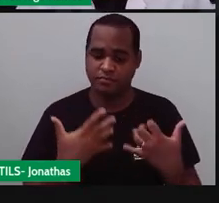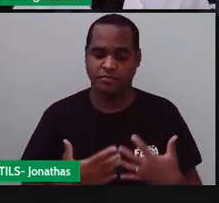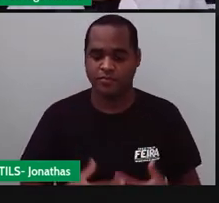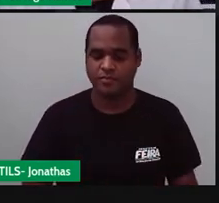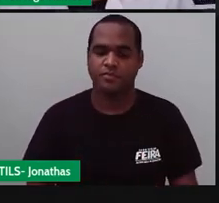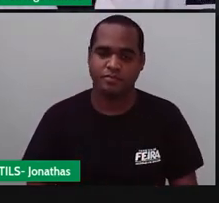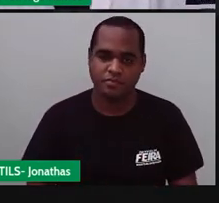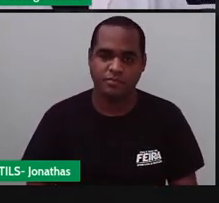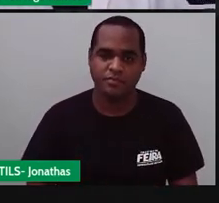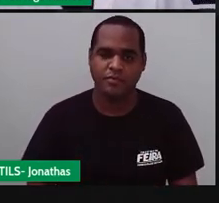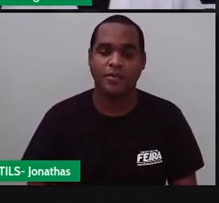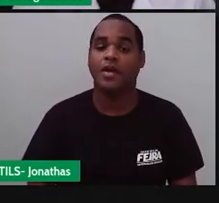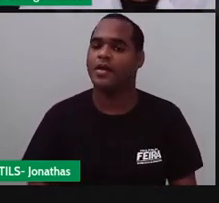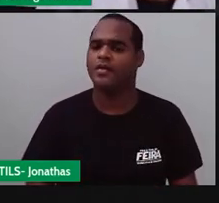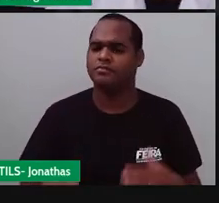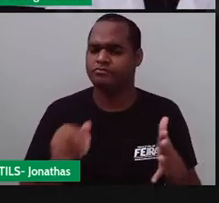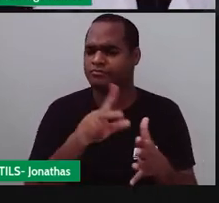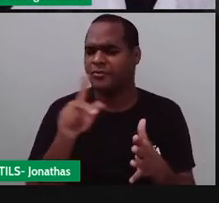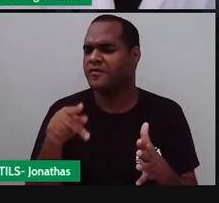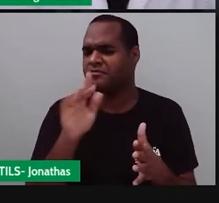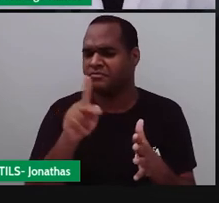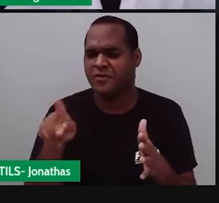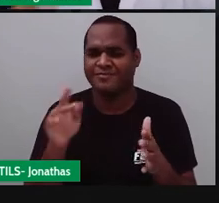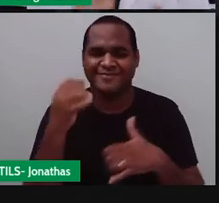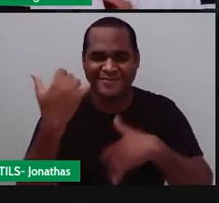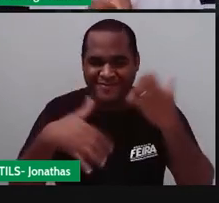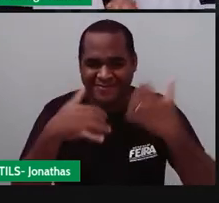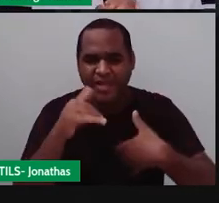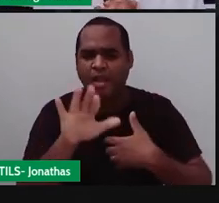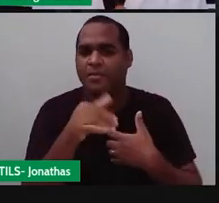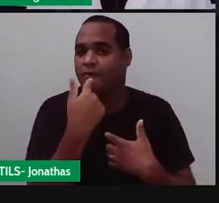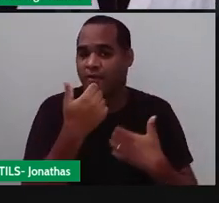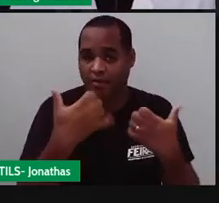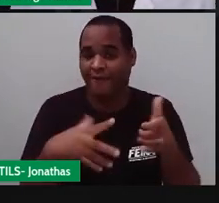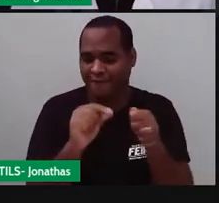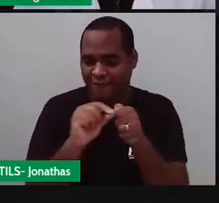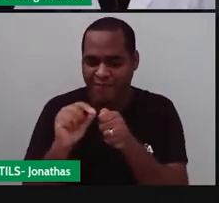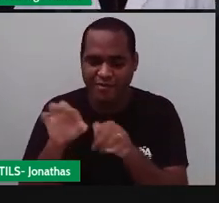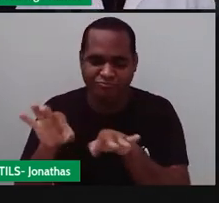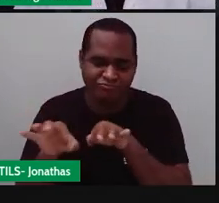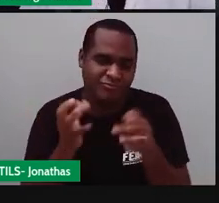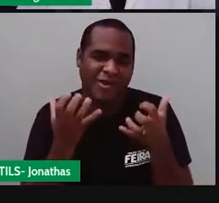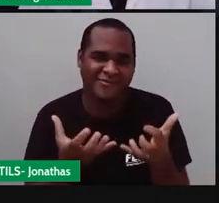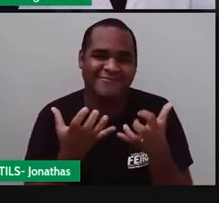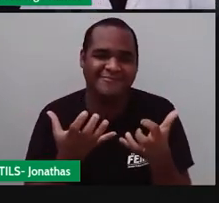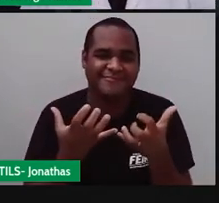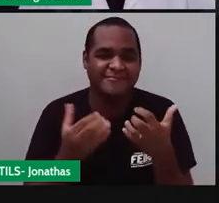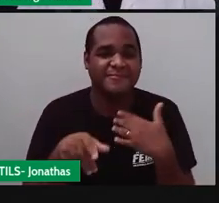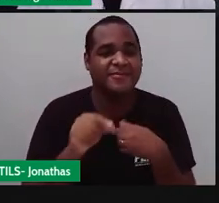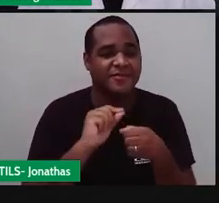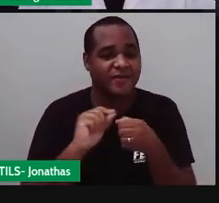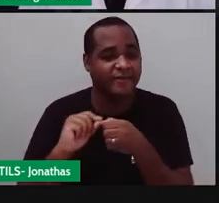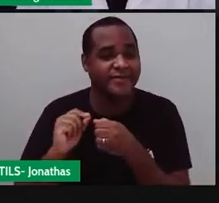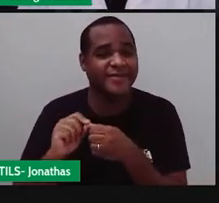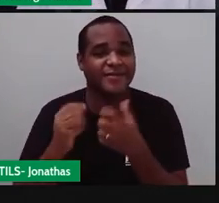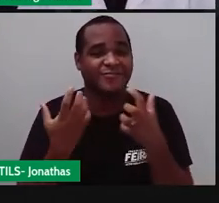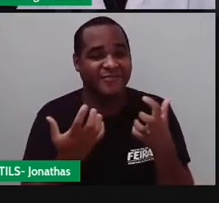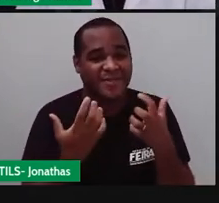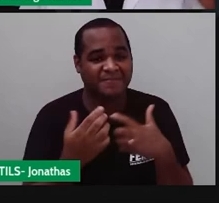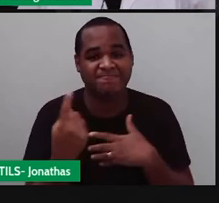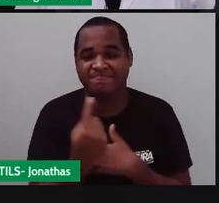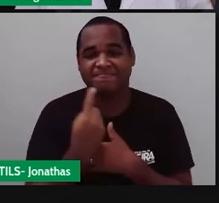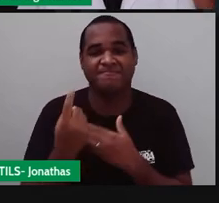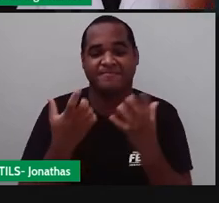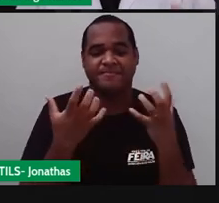beleza professor professor professor deixa eu fazer esse daí sozinho agora deixa eu fazer essa daí sozinho